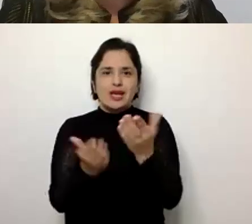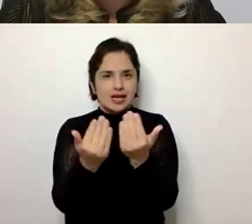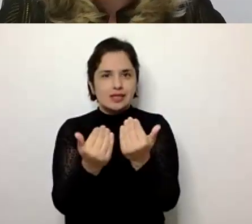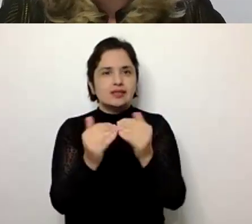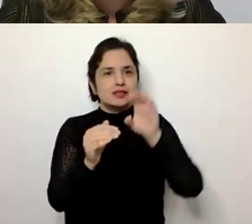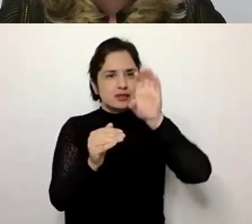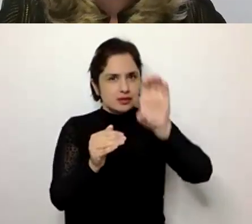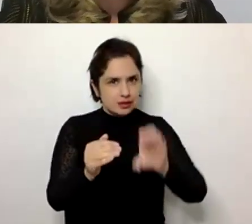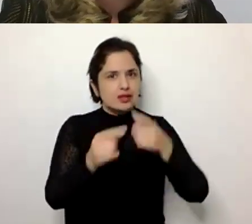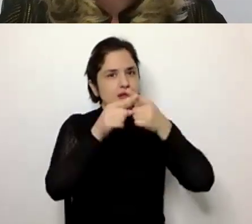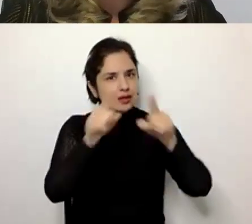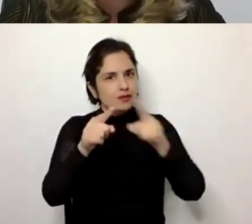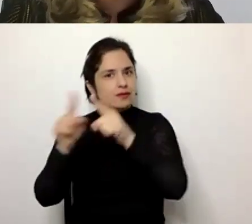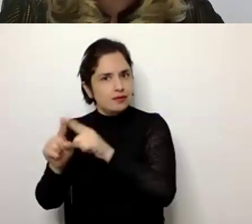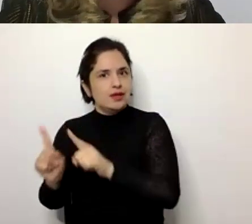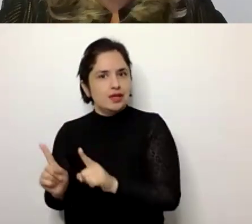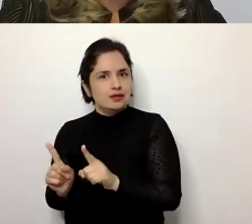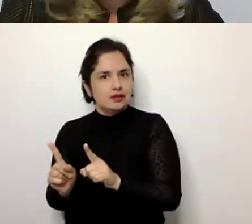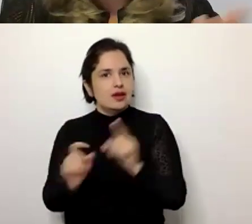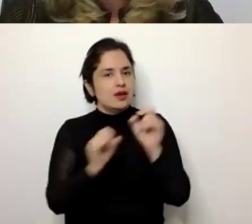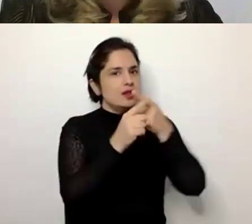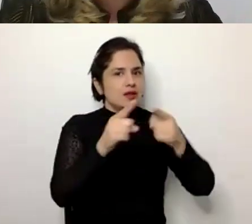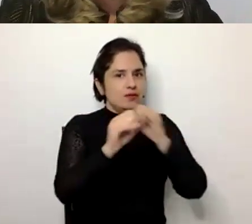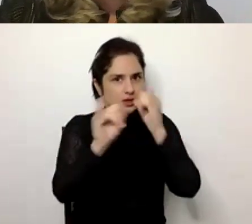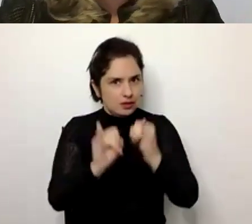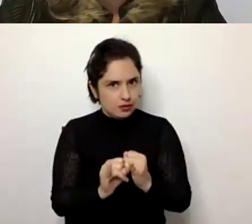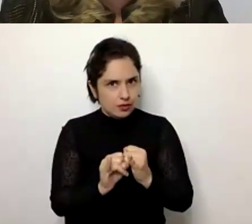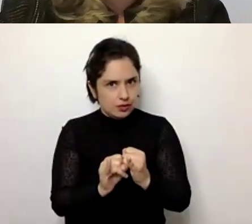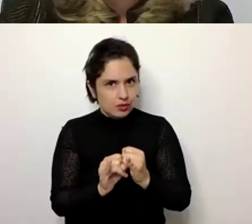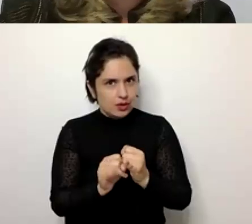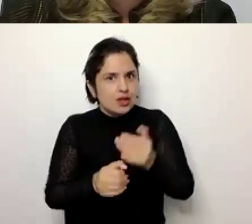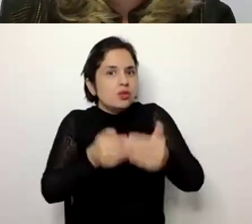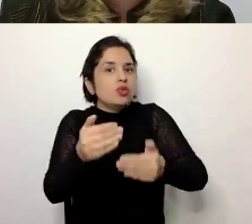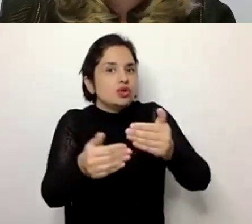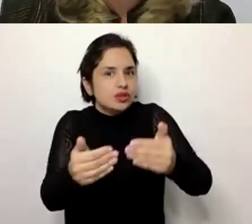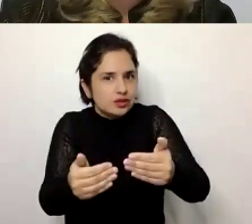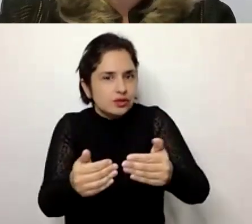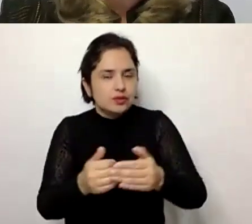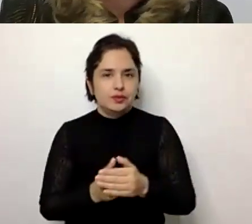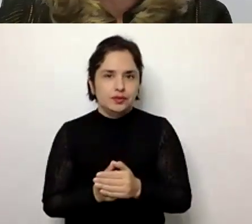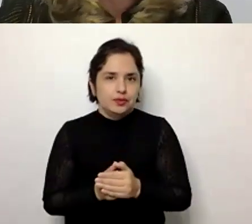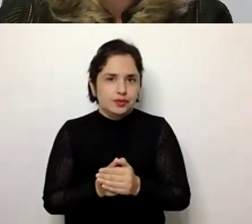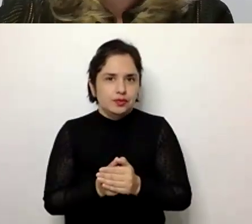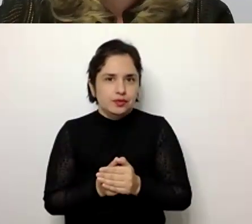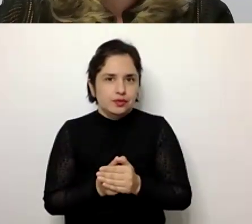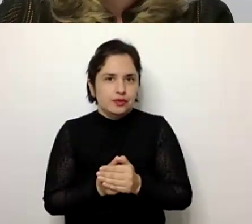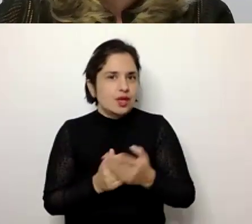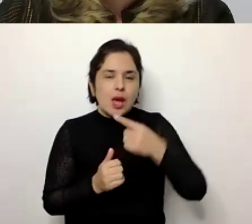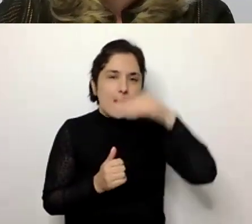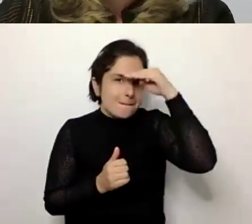diferenças, nas suas diferentes formas de acontecer, de ser vivenciado.